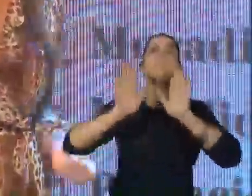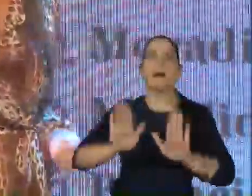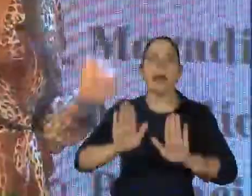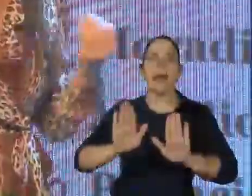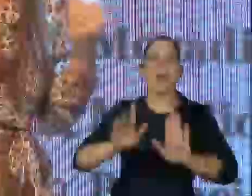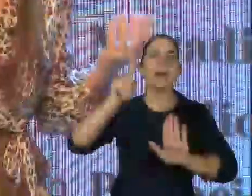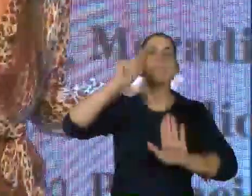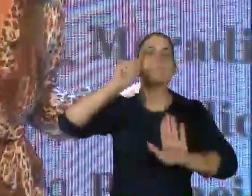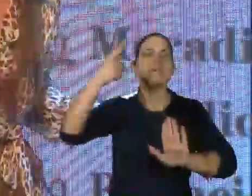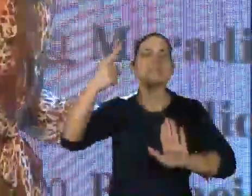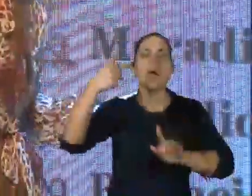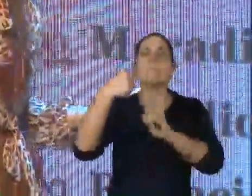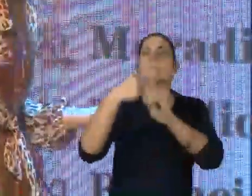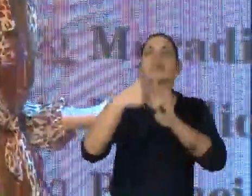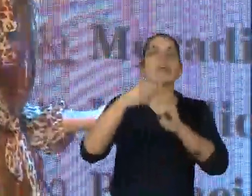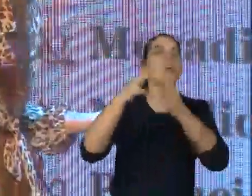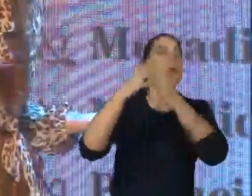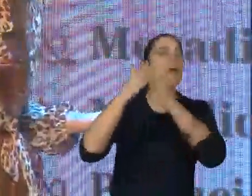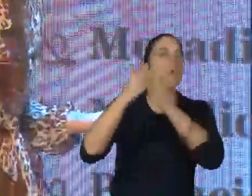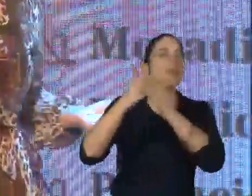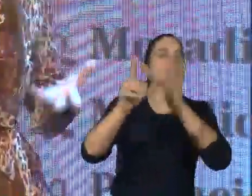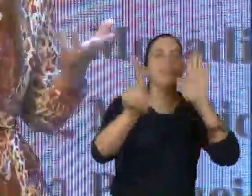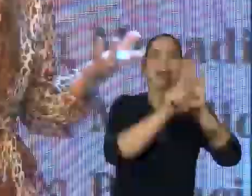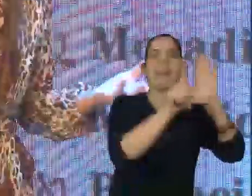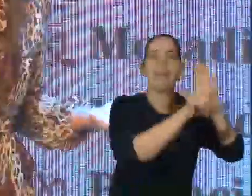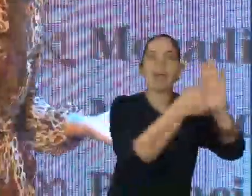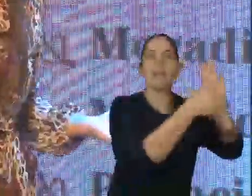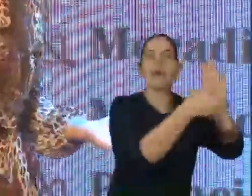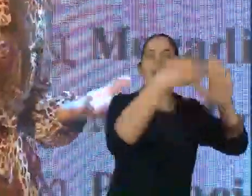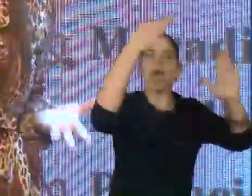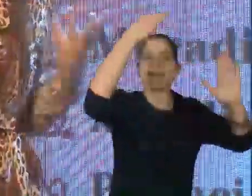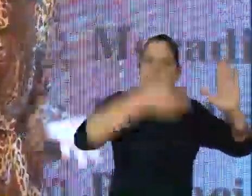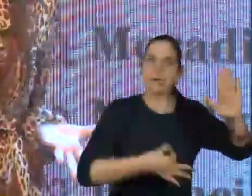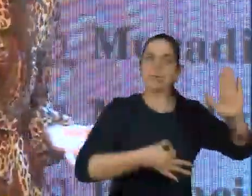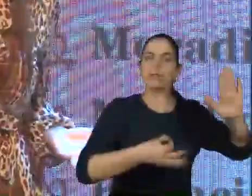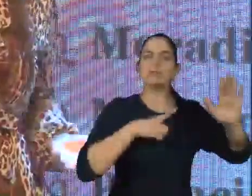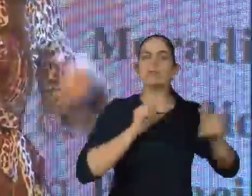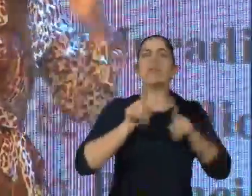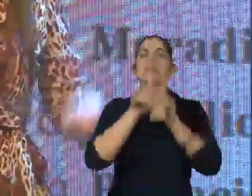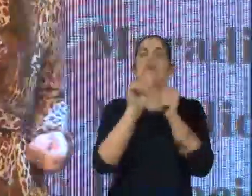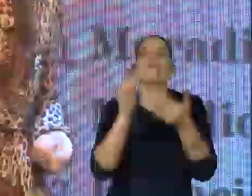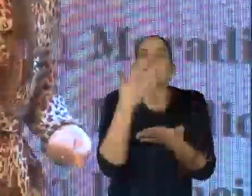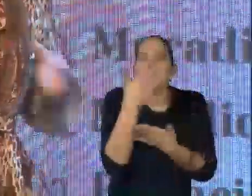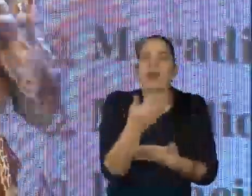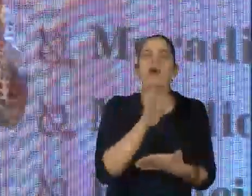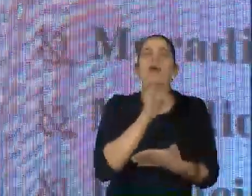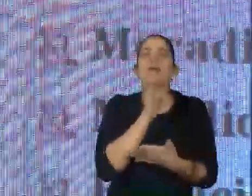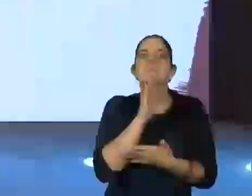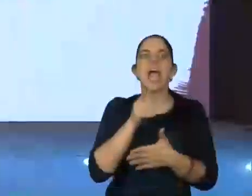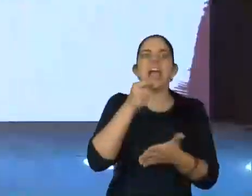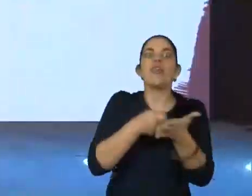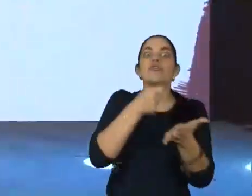para pensar, porque não existe complicação nessas leis. Elas são muito óbvias e a gente precisa conhecer e a gente precisa lutar por